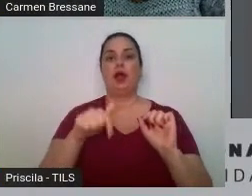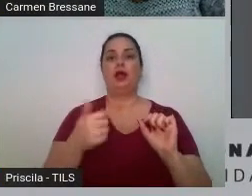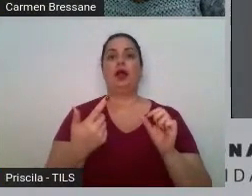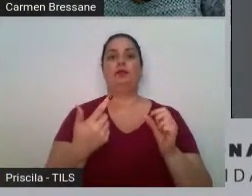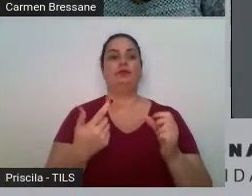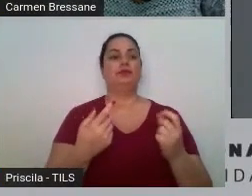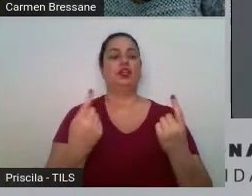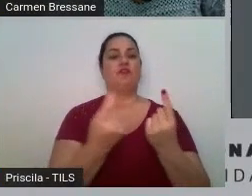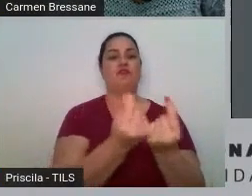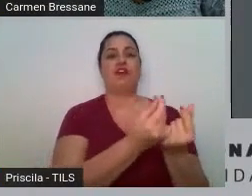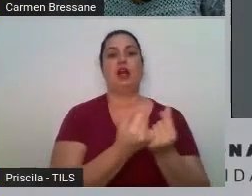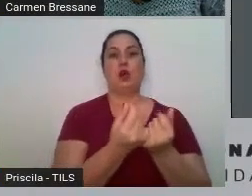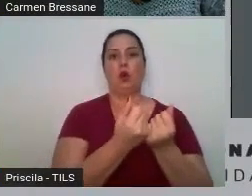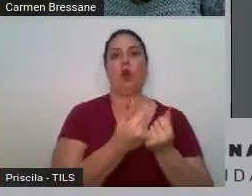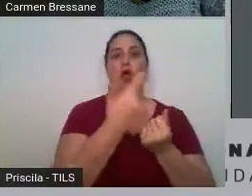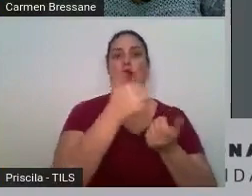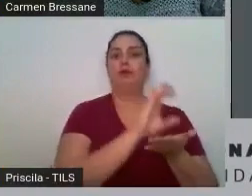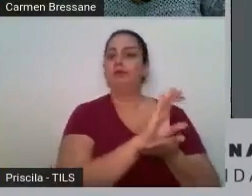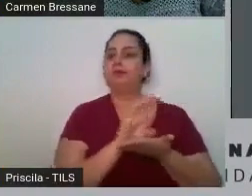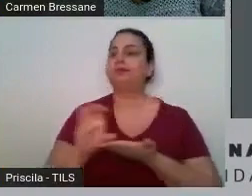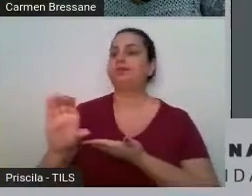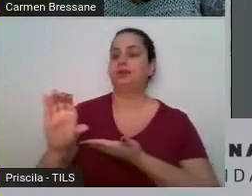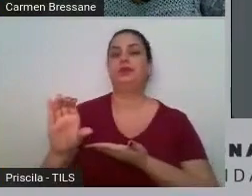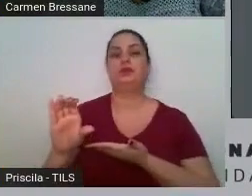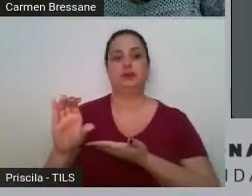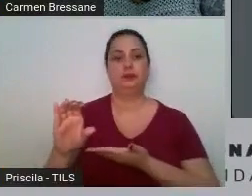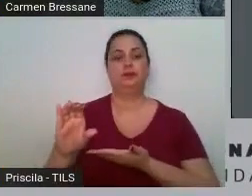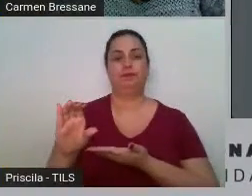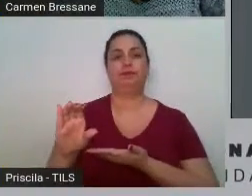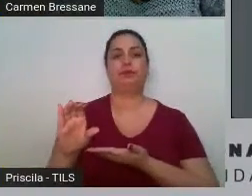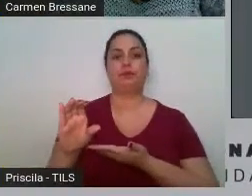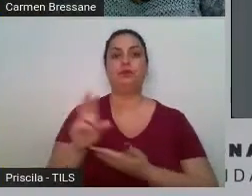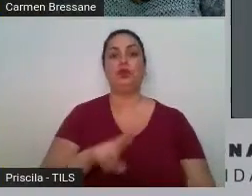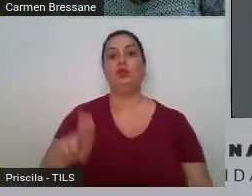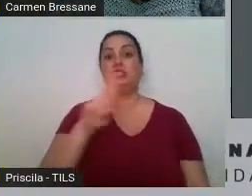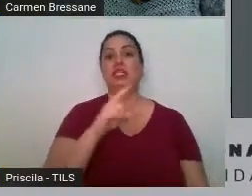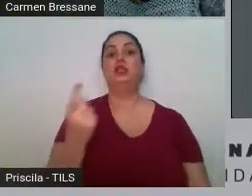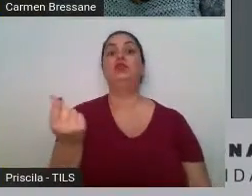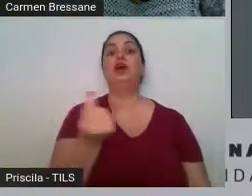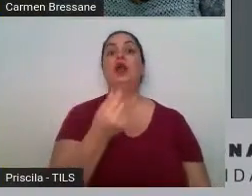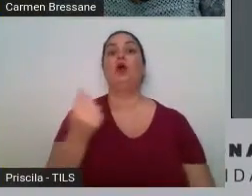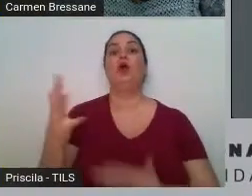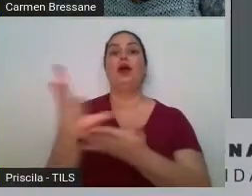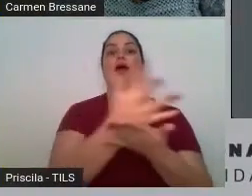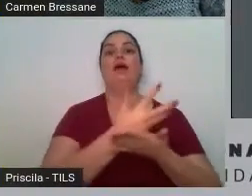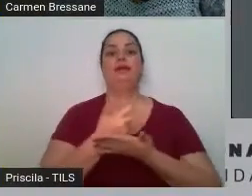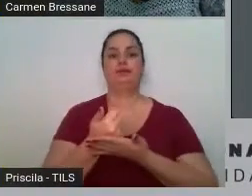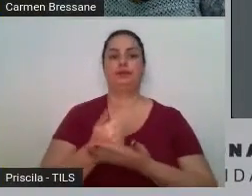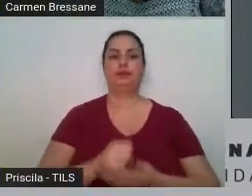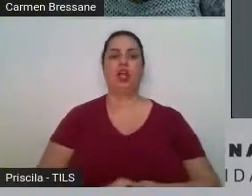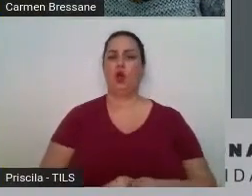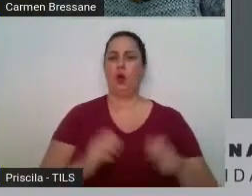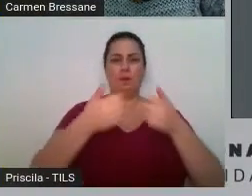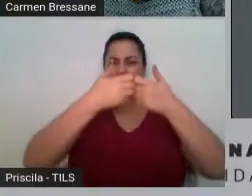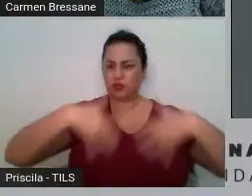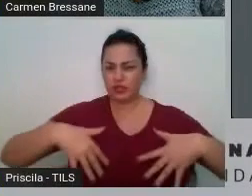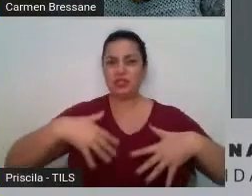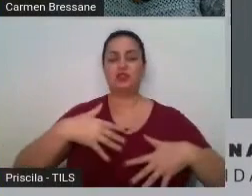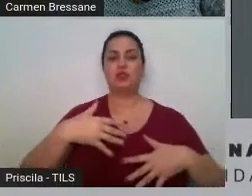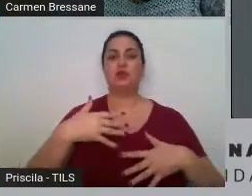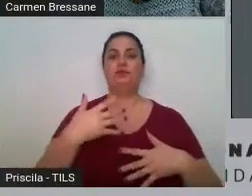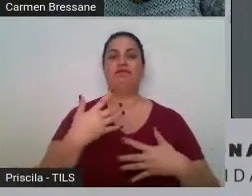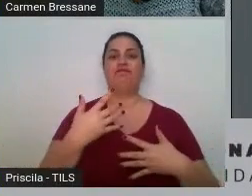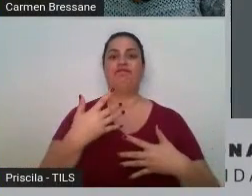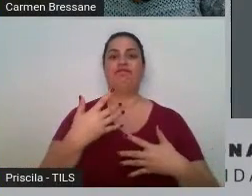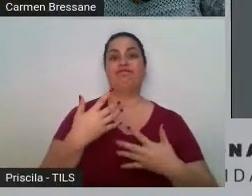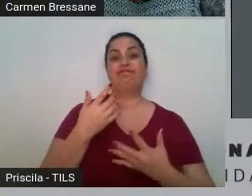fiduciária do fluxo de arrecadação. O prejuízo para o município de Belo Horizonte em pouco tempo foi de